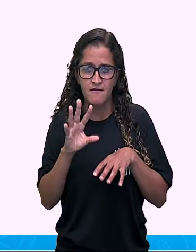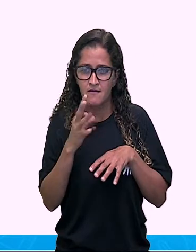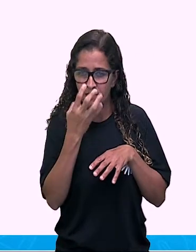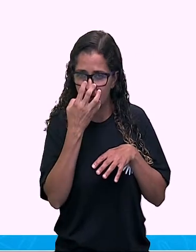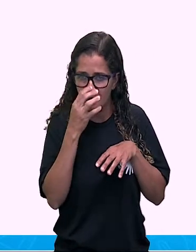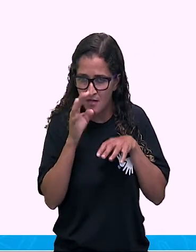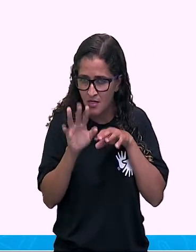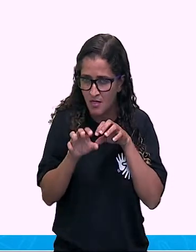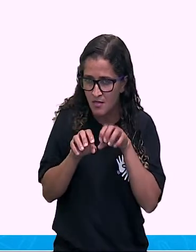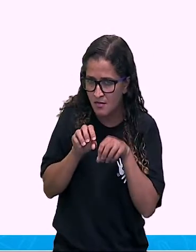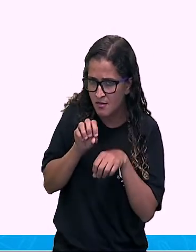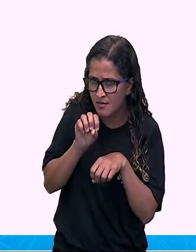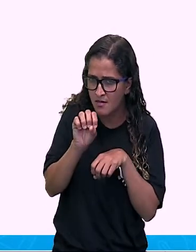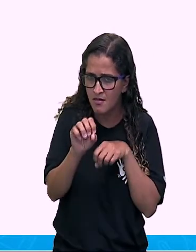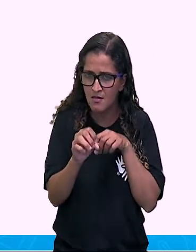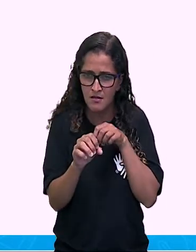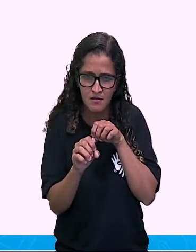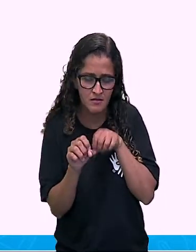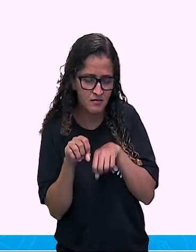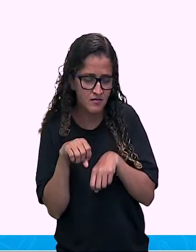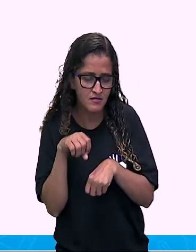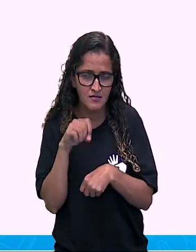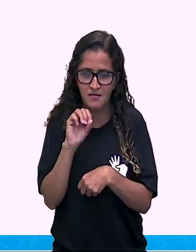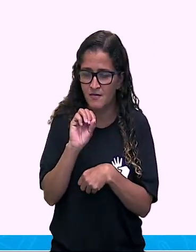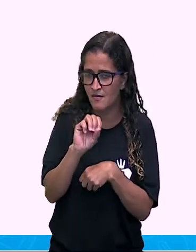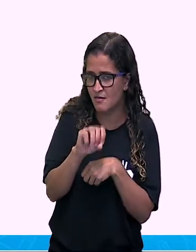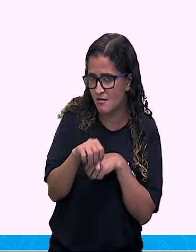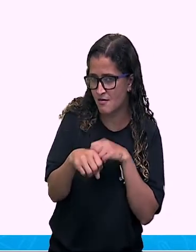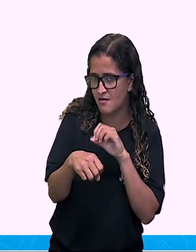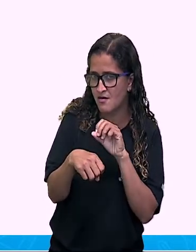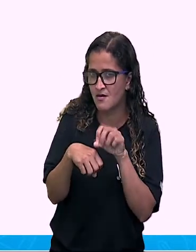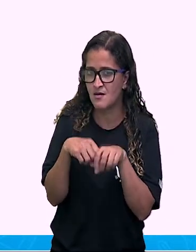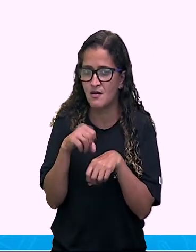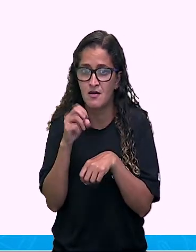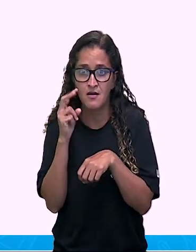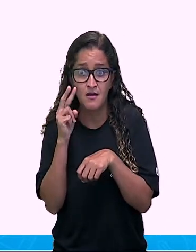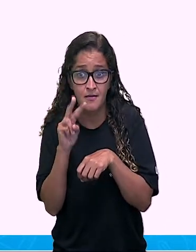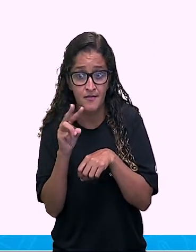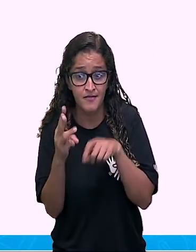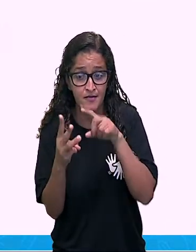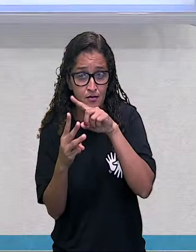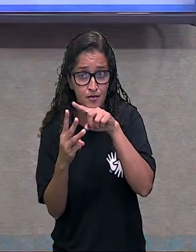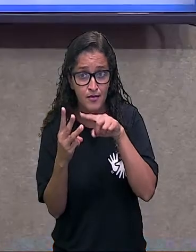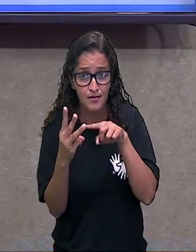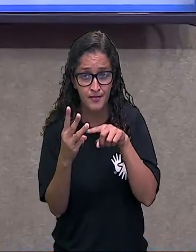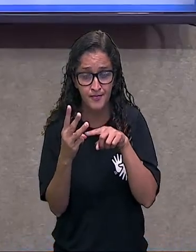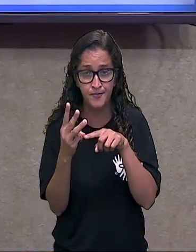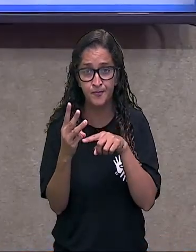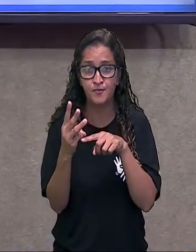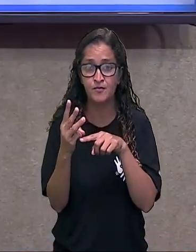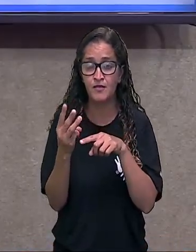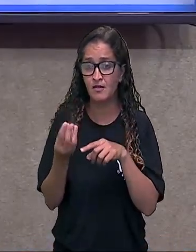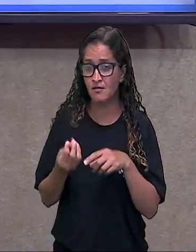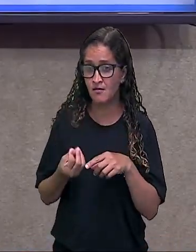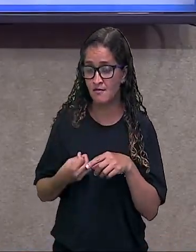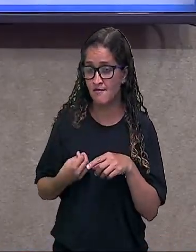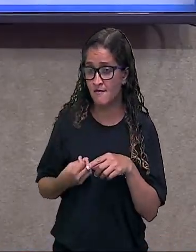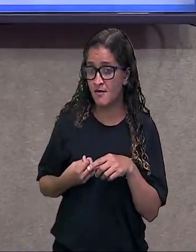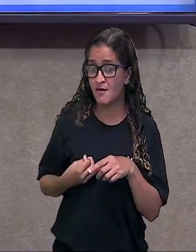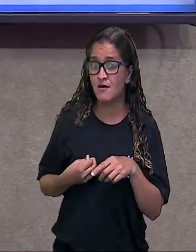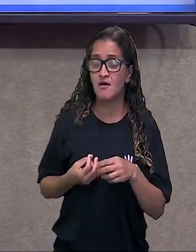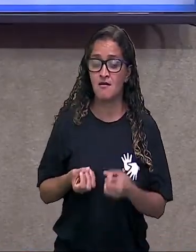do gato. Então, são vários seres vivos com vários